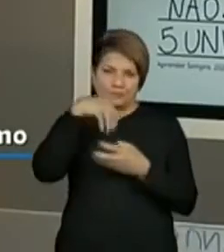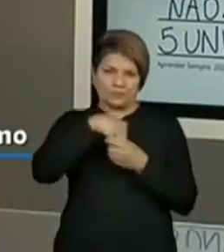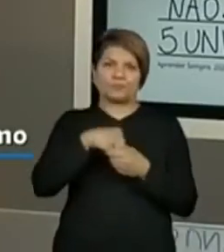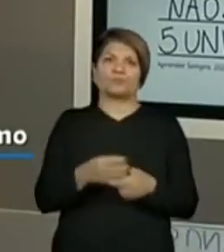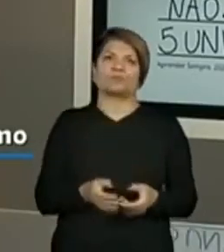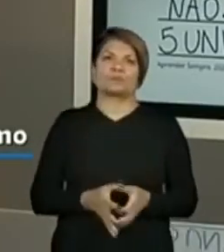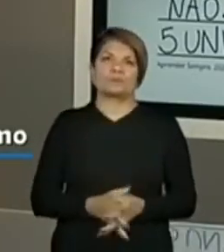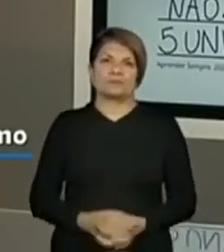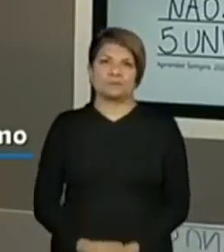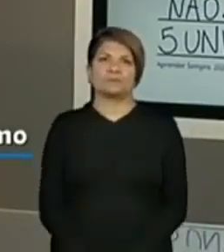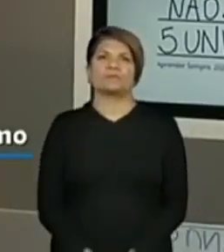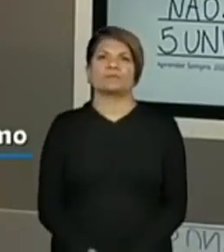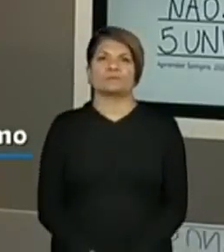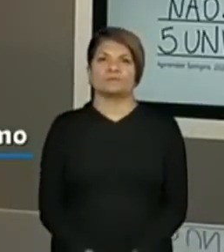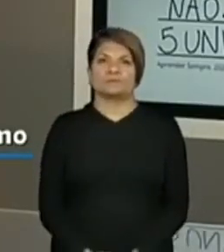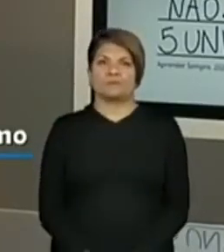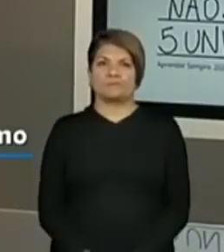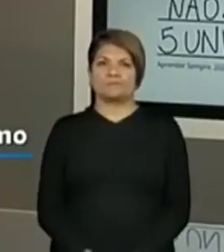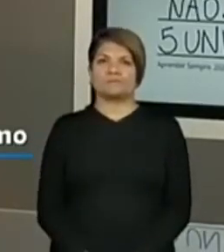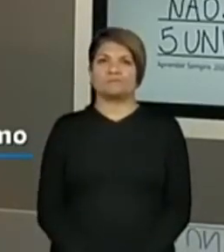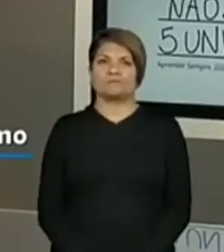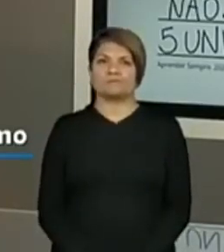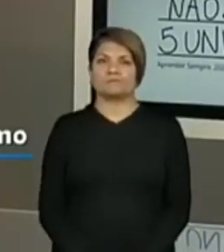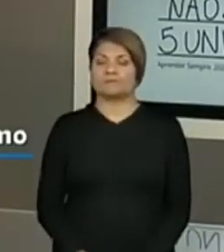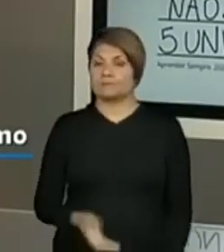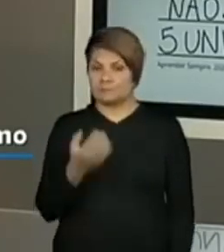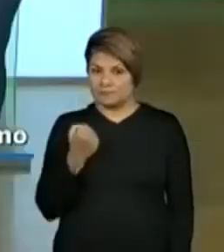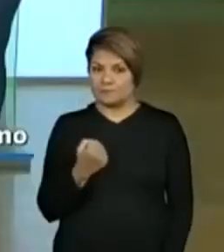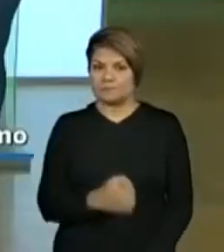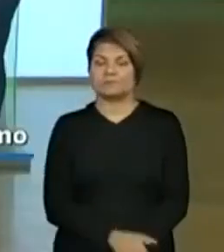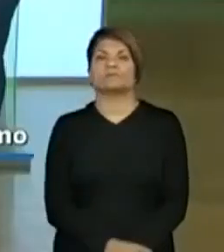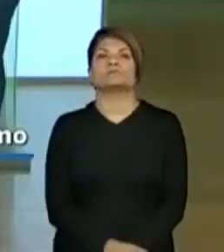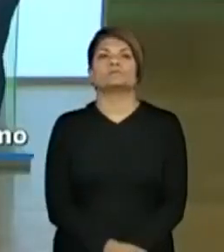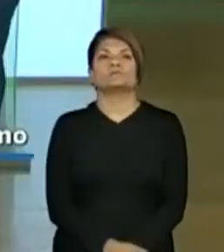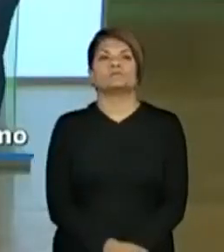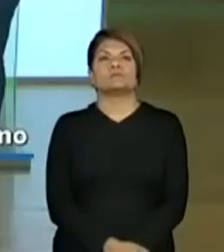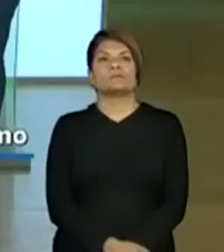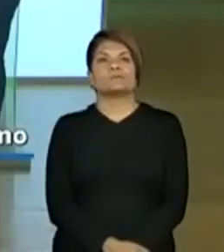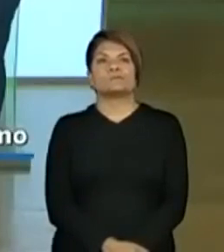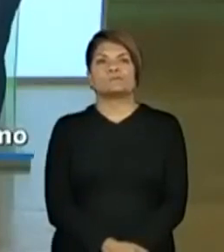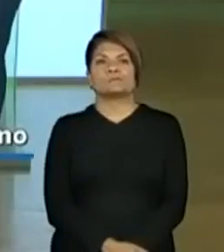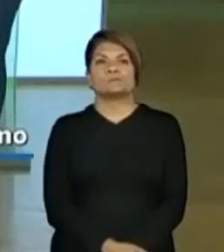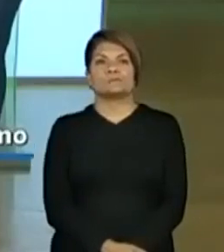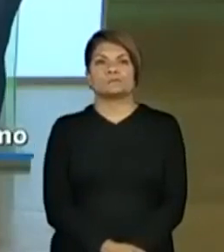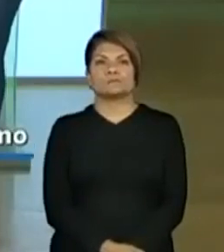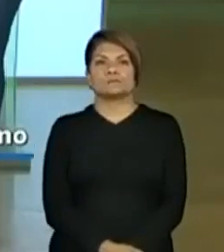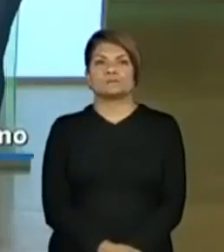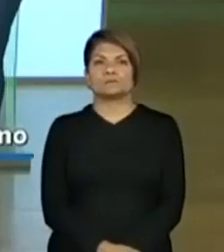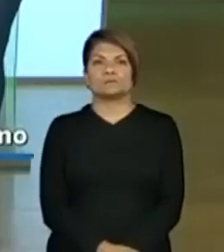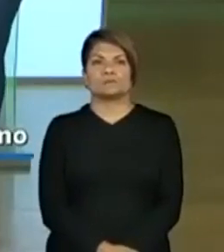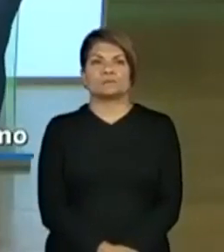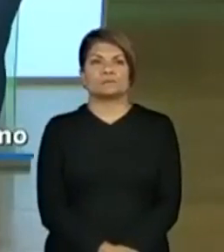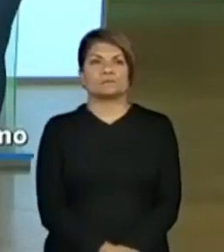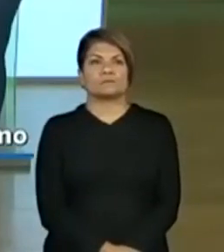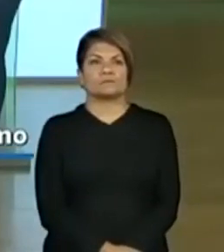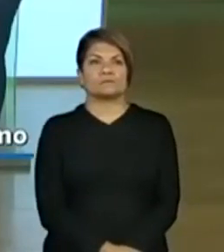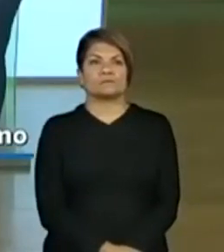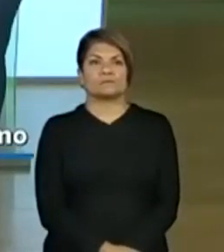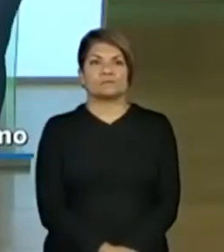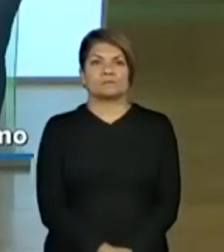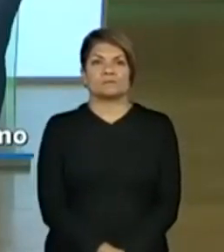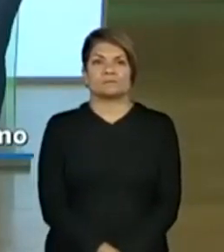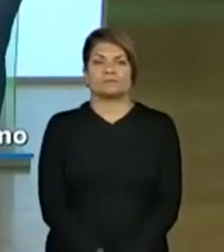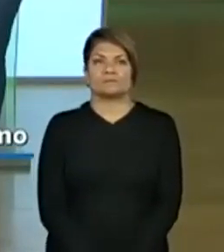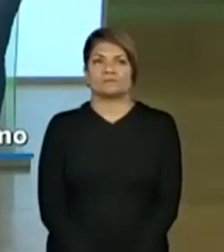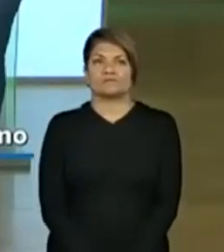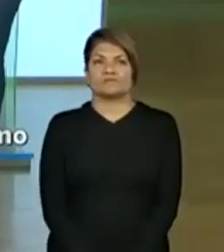o valor desse algarismo dentro daquele número, pode ser? Vamos lá? Vamos voltar aqui? Vamos. Vamos voltar aqui, olha